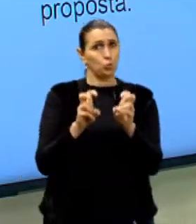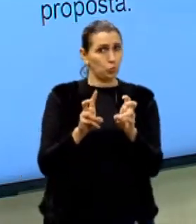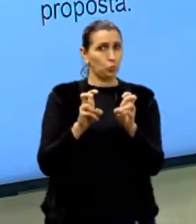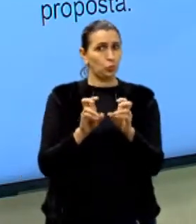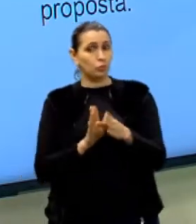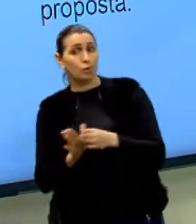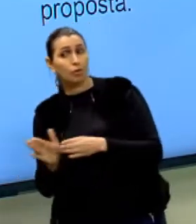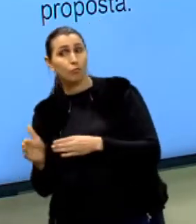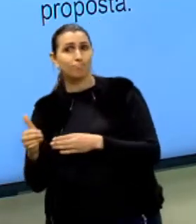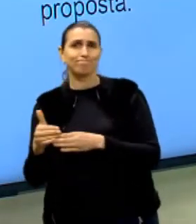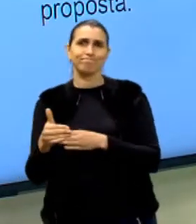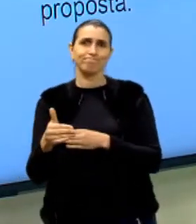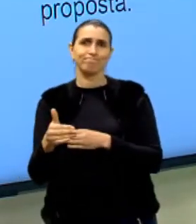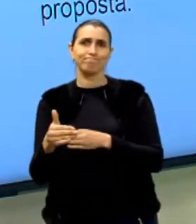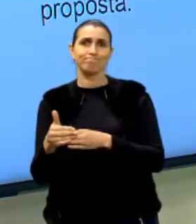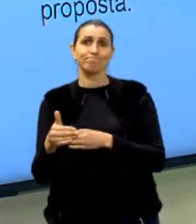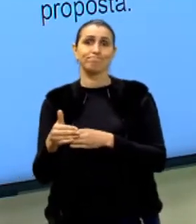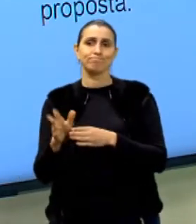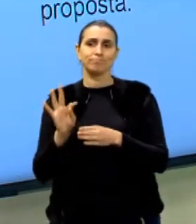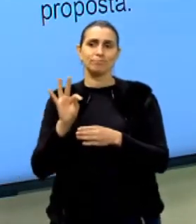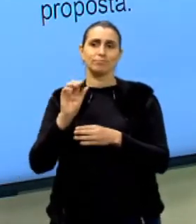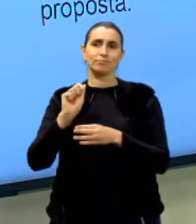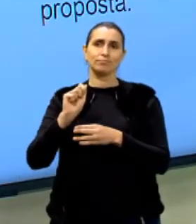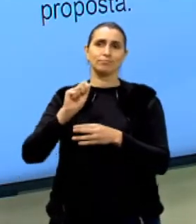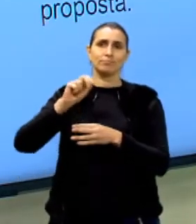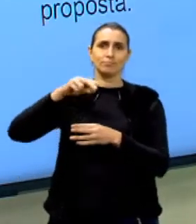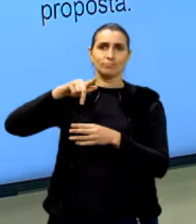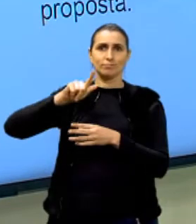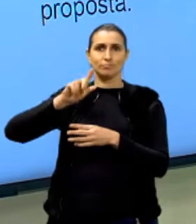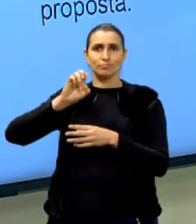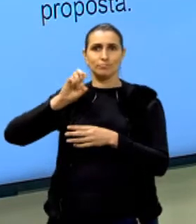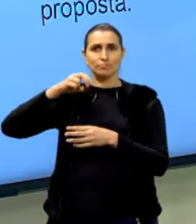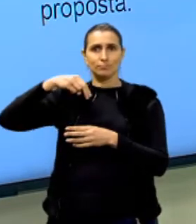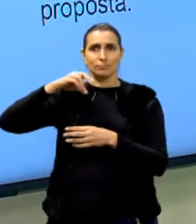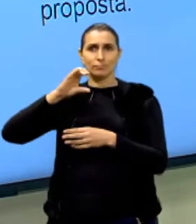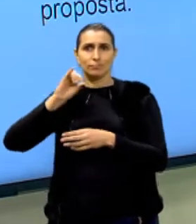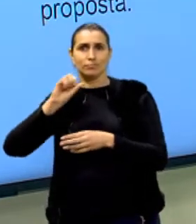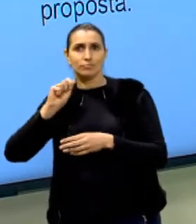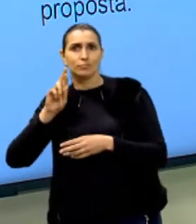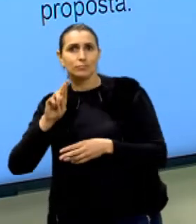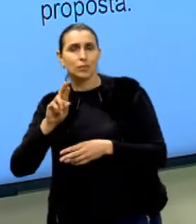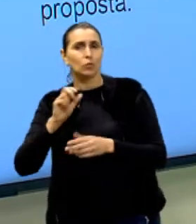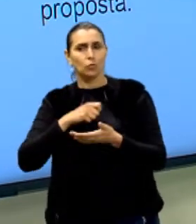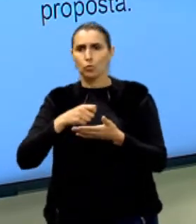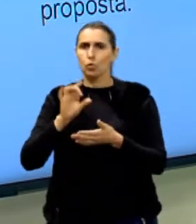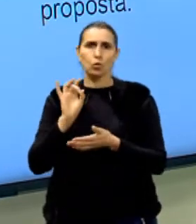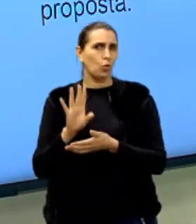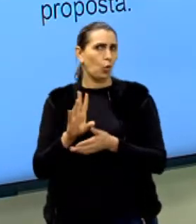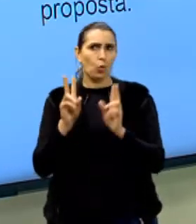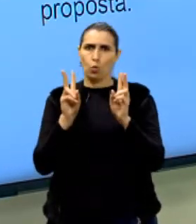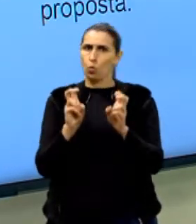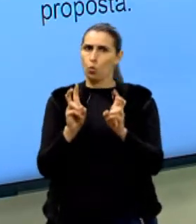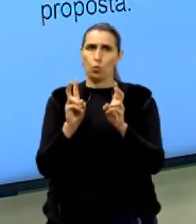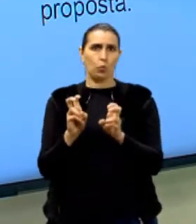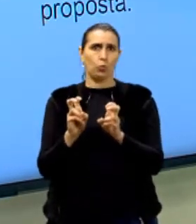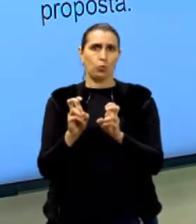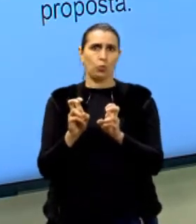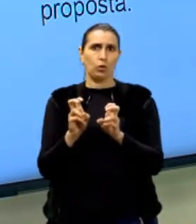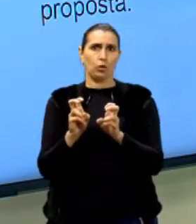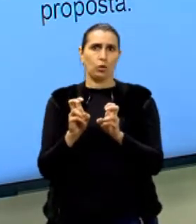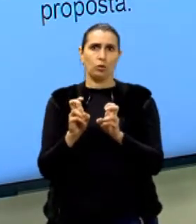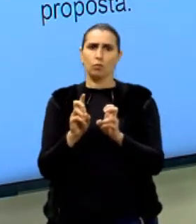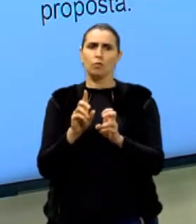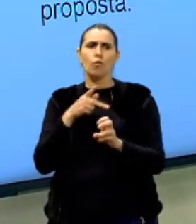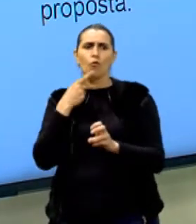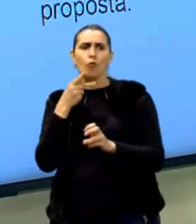O que é tangenciar, professor? Tangenciar é quando tu escreve somente sobre o assunto. Ou seja,